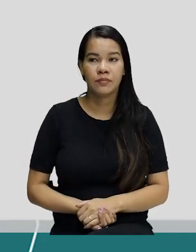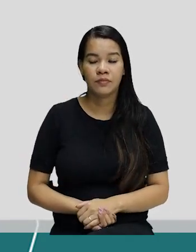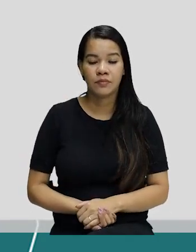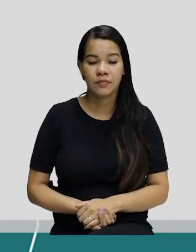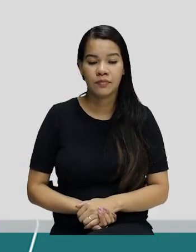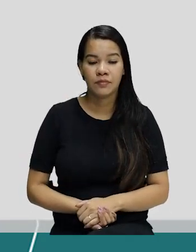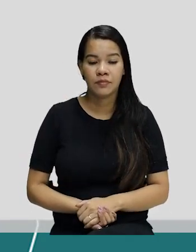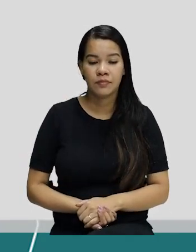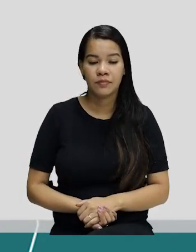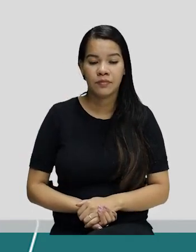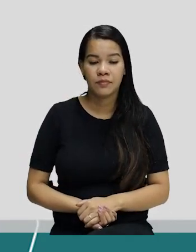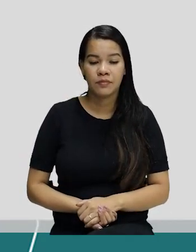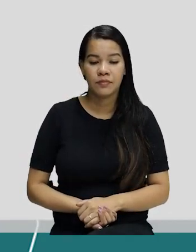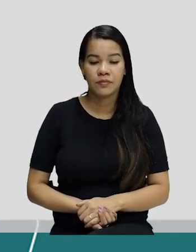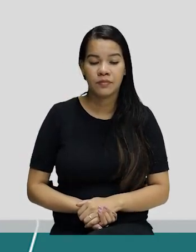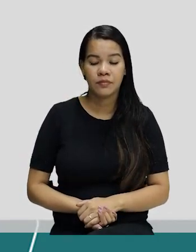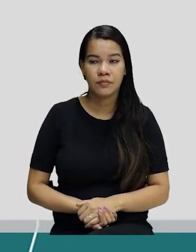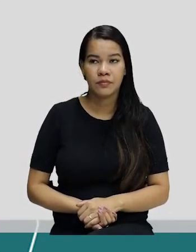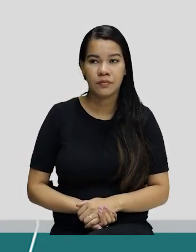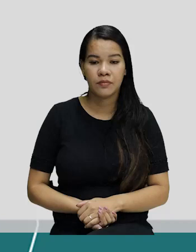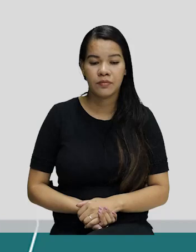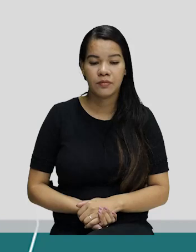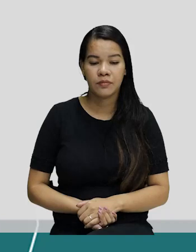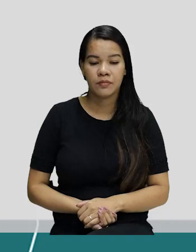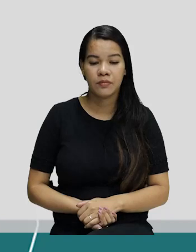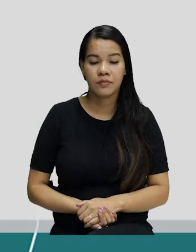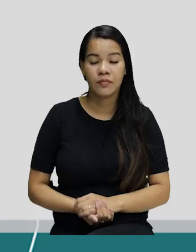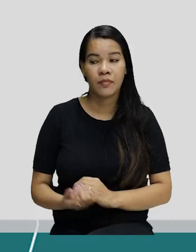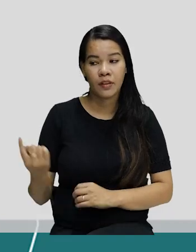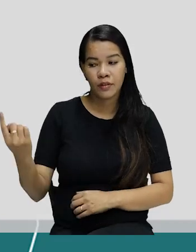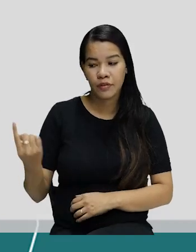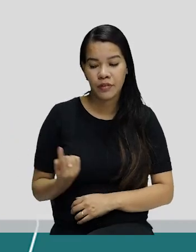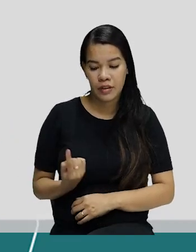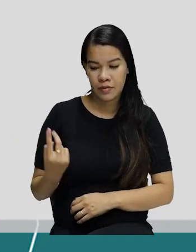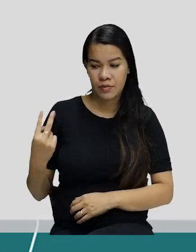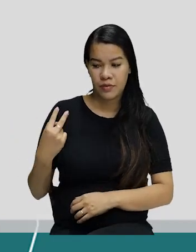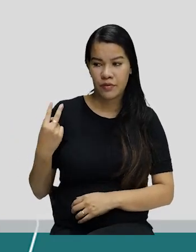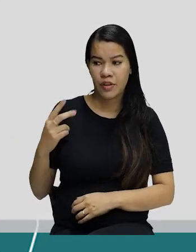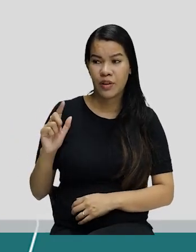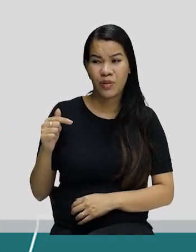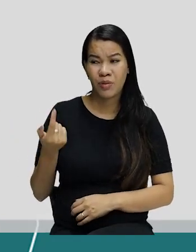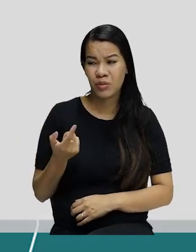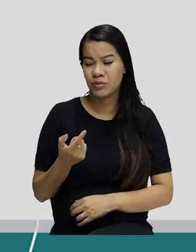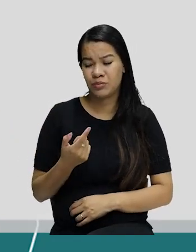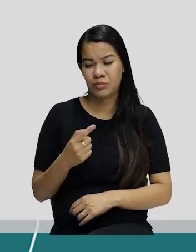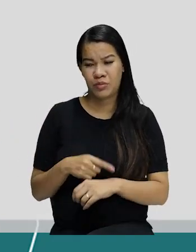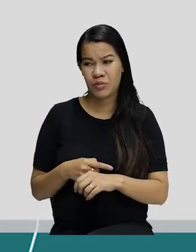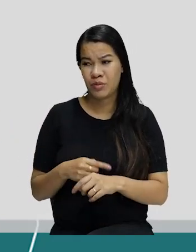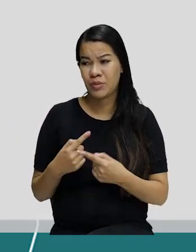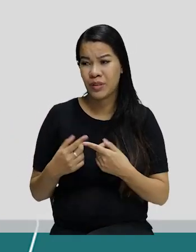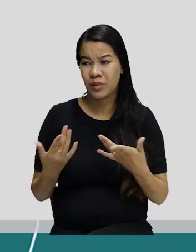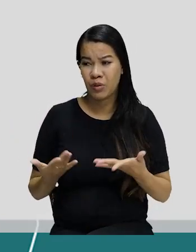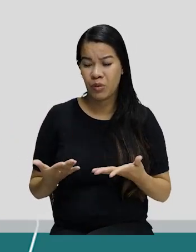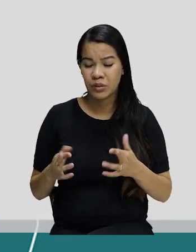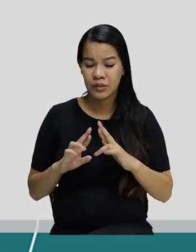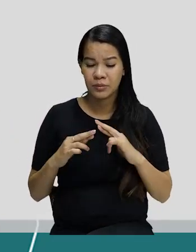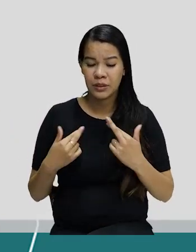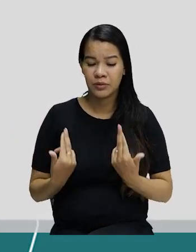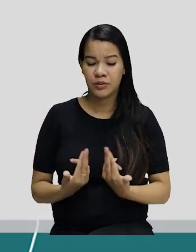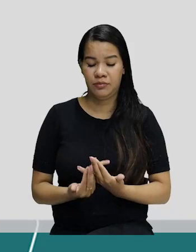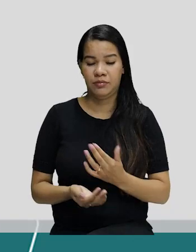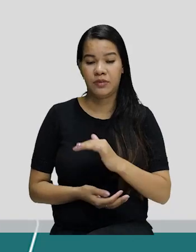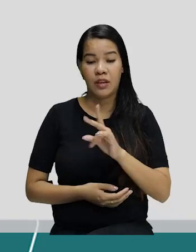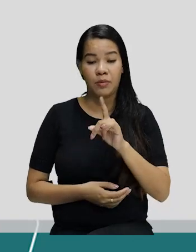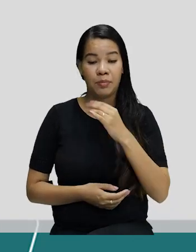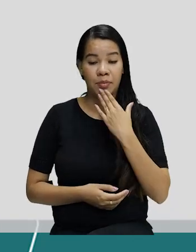Estou em uma reunião. Então, venha verme em outro momento. Estou em uma reunião. É um